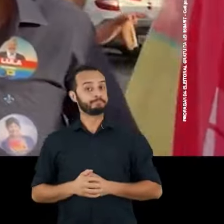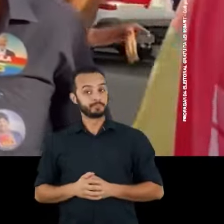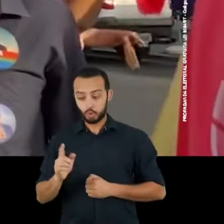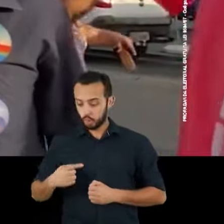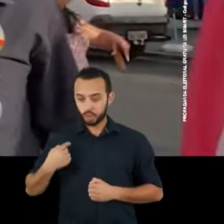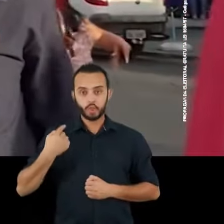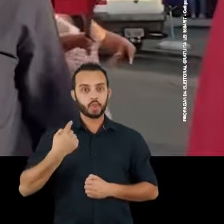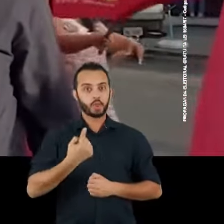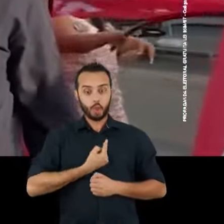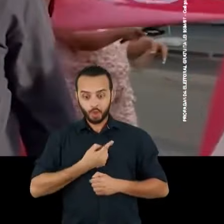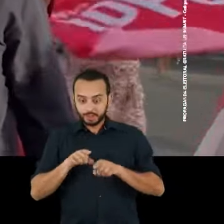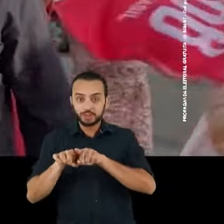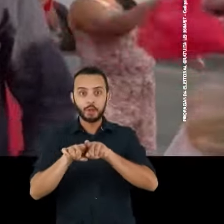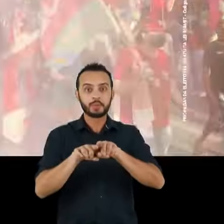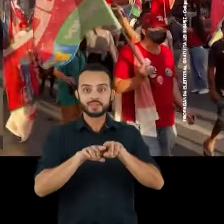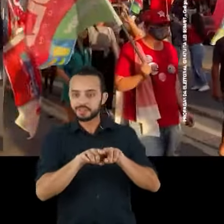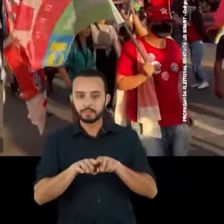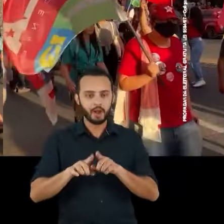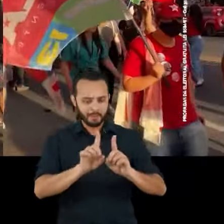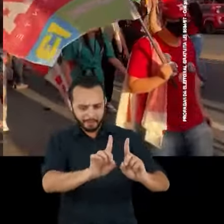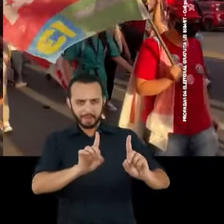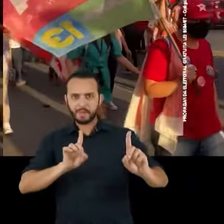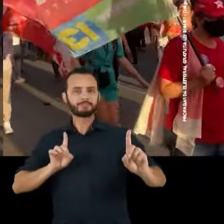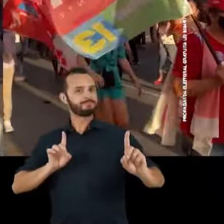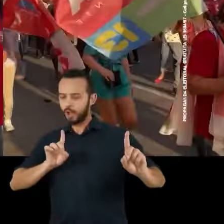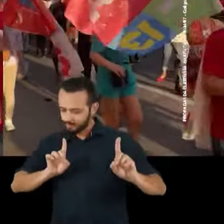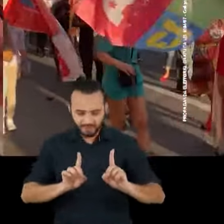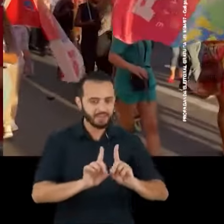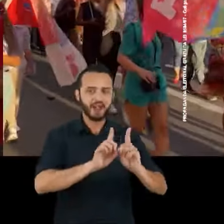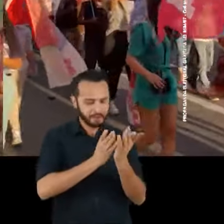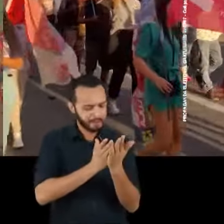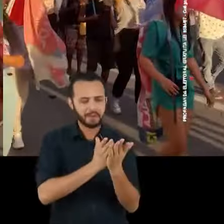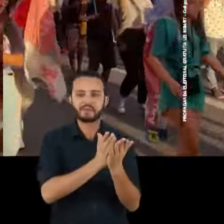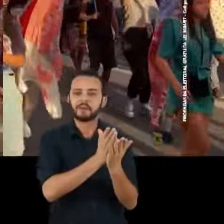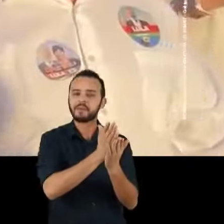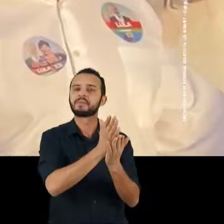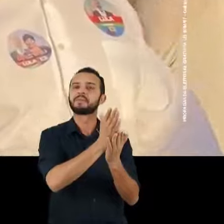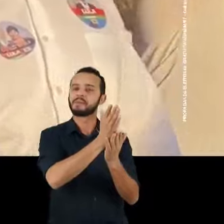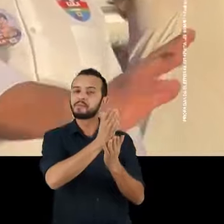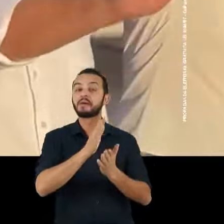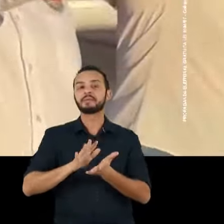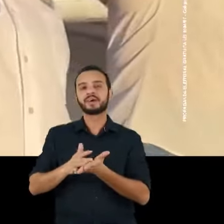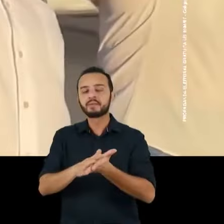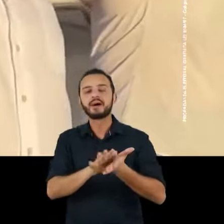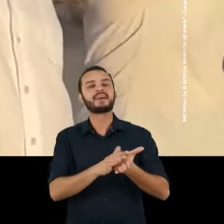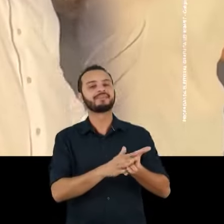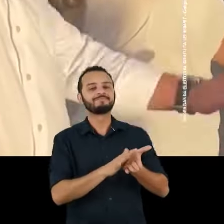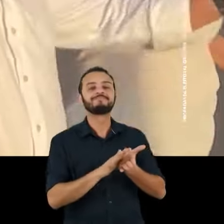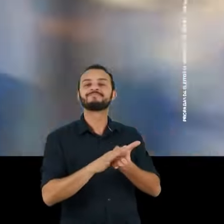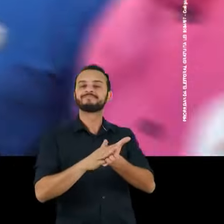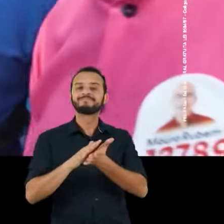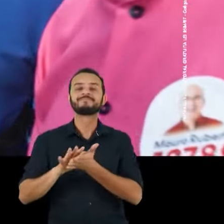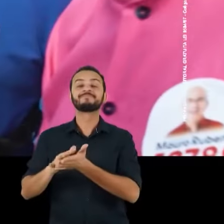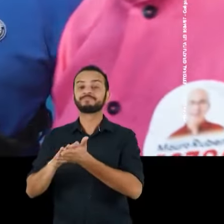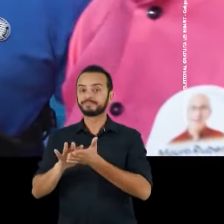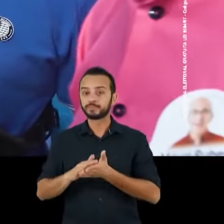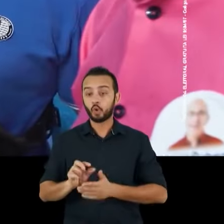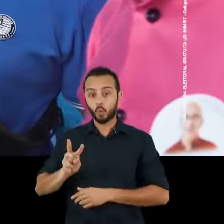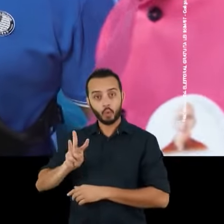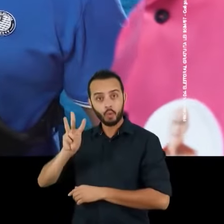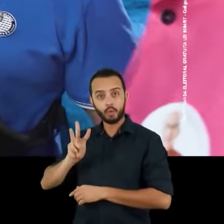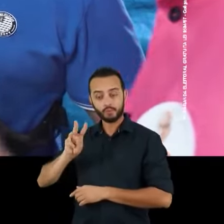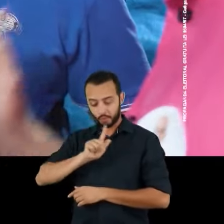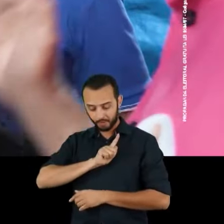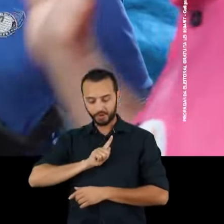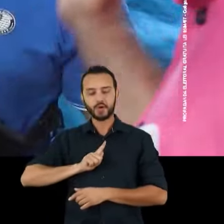Somos todos irmãos, ninguém mais vai ficar para trás. Conforme